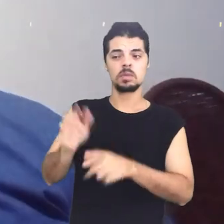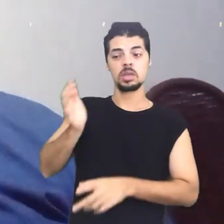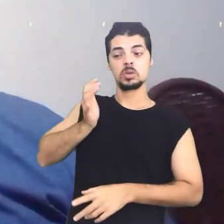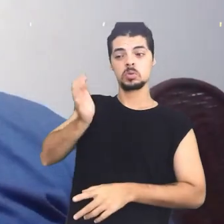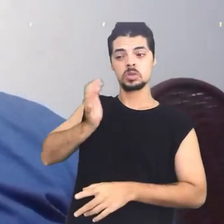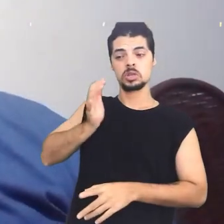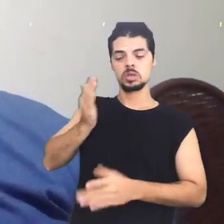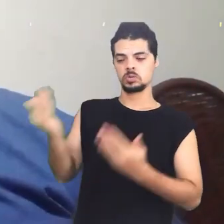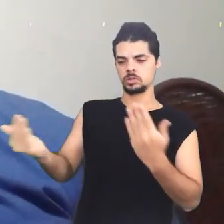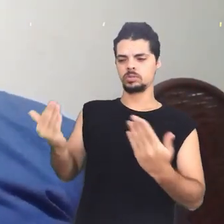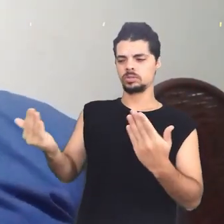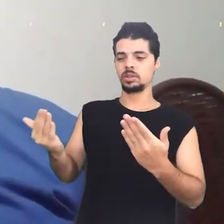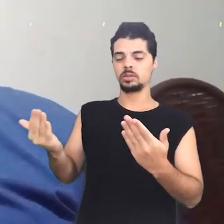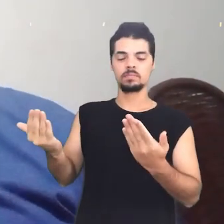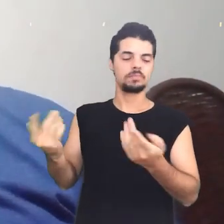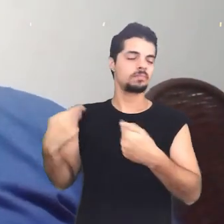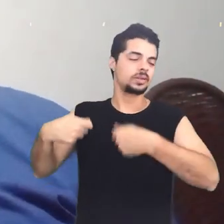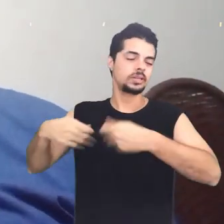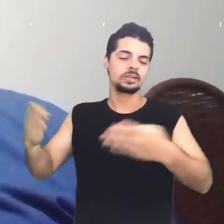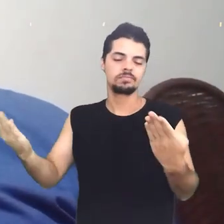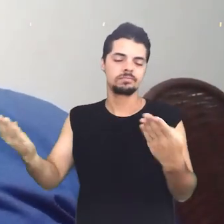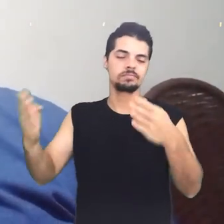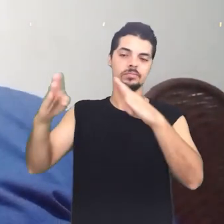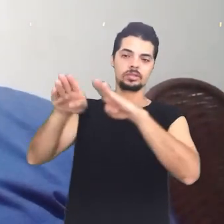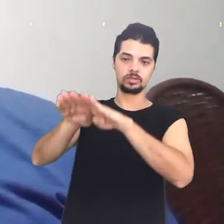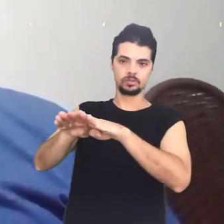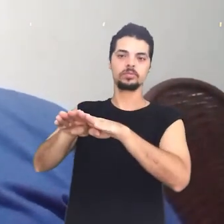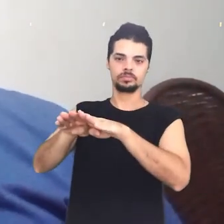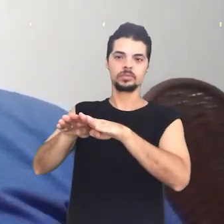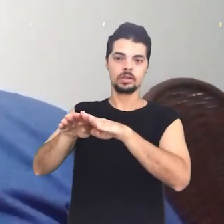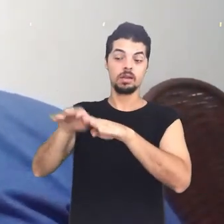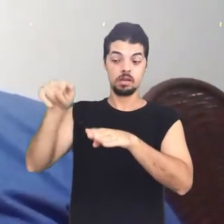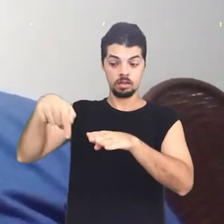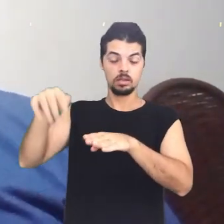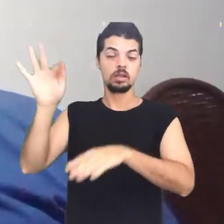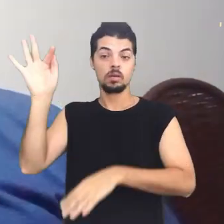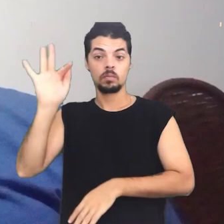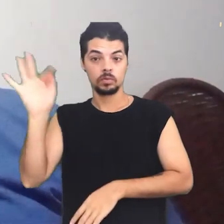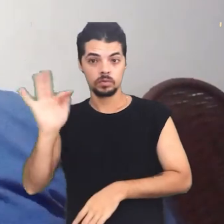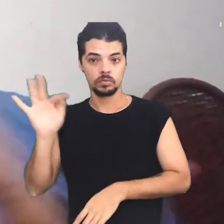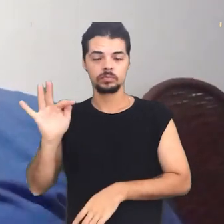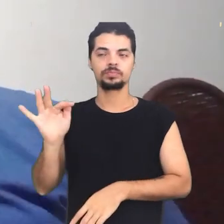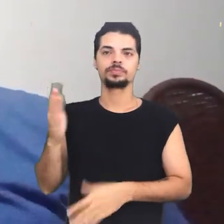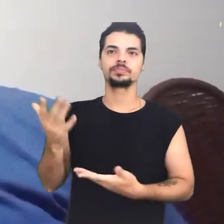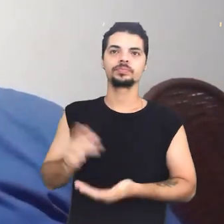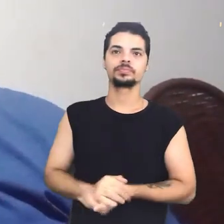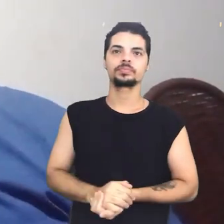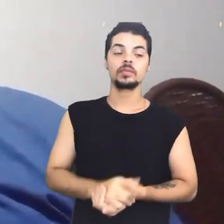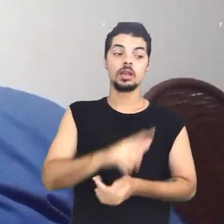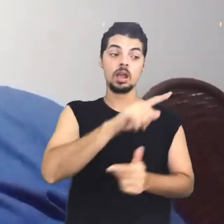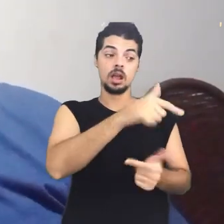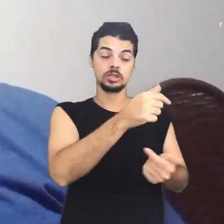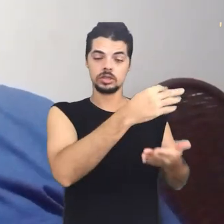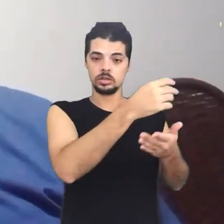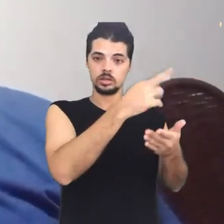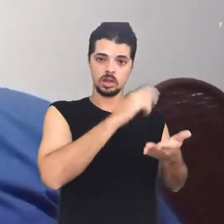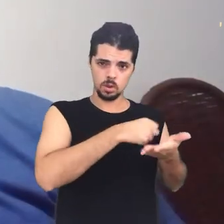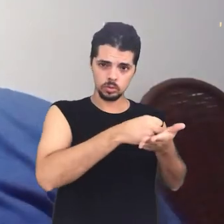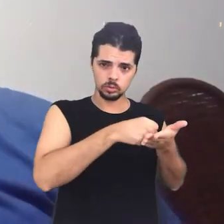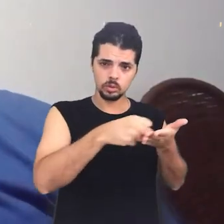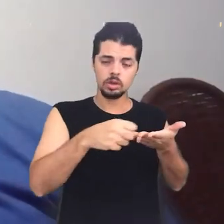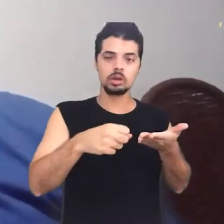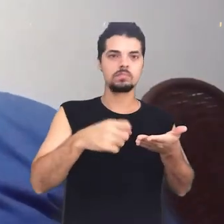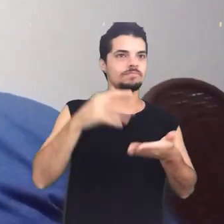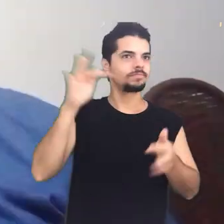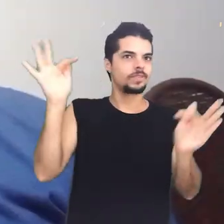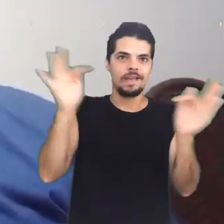interessadas em que a igualdade e a aproximação entre as elites e a população fossem